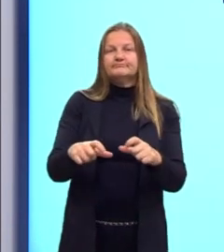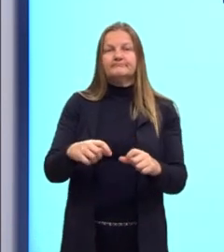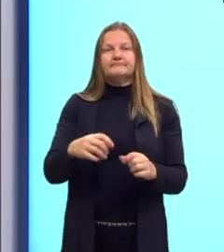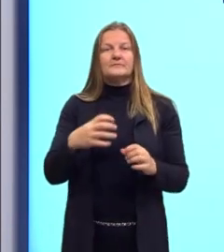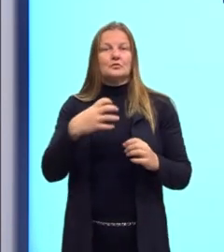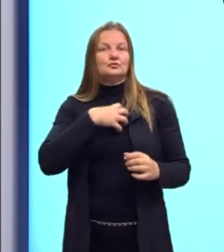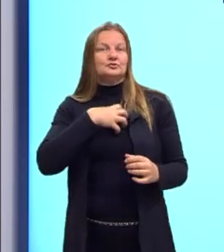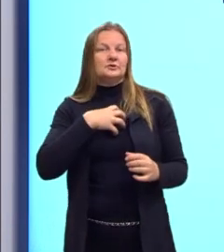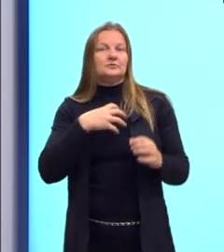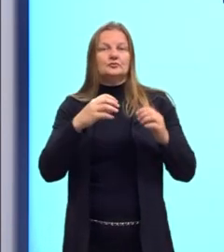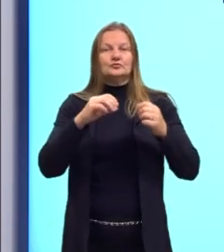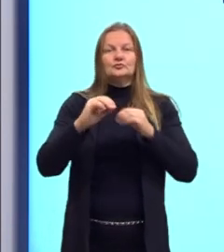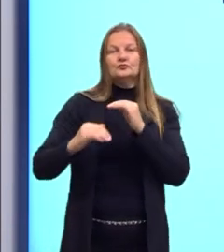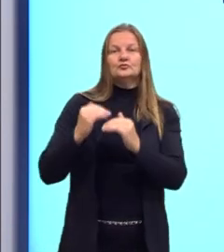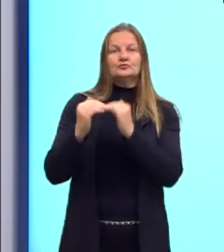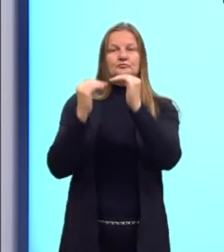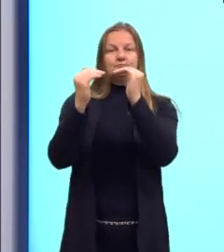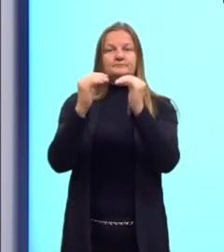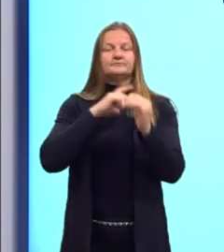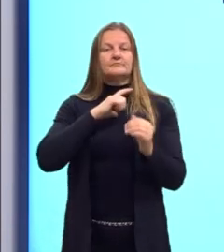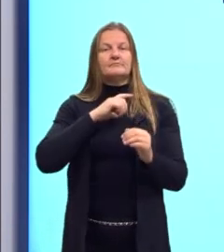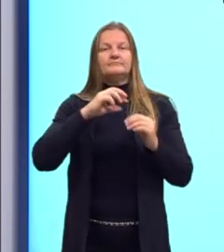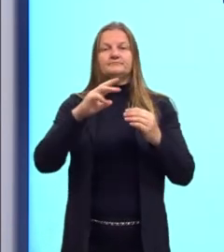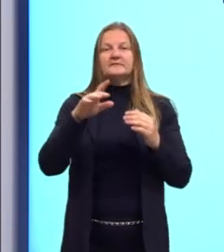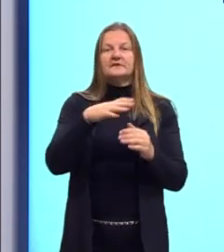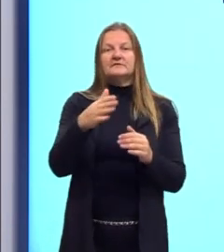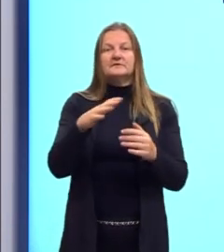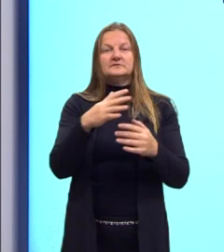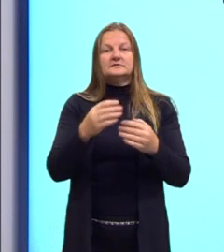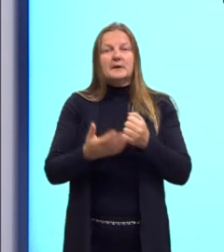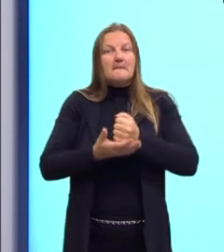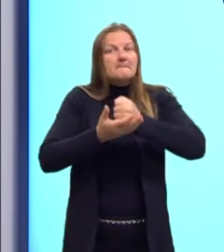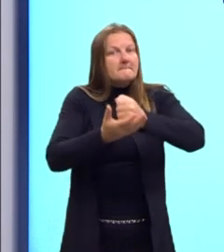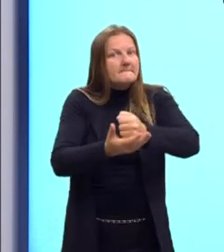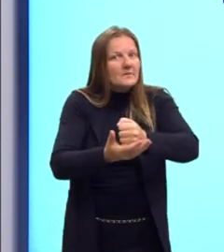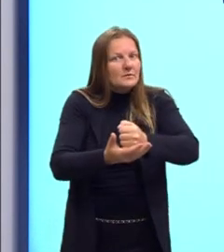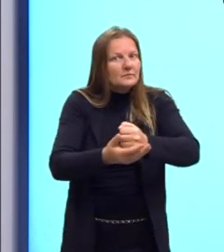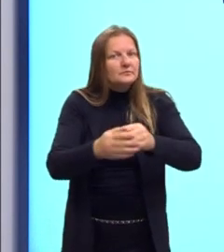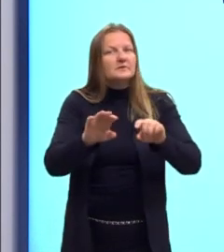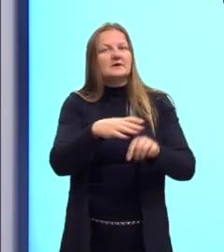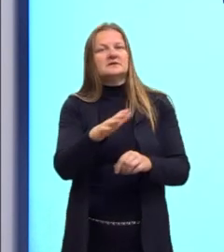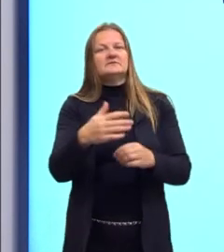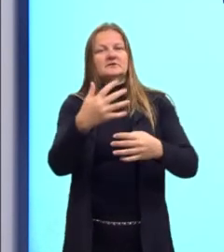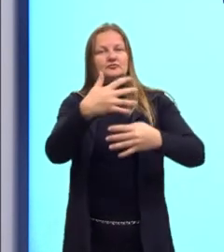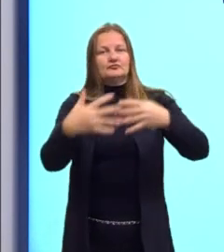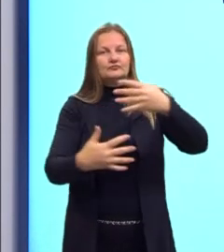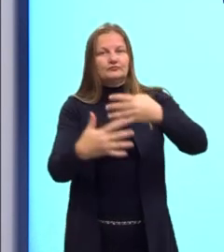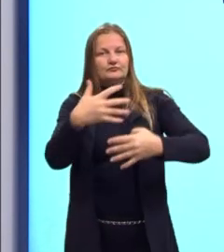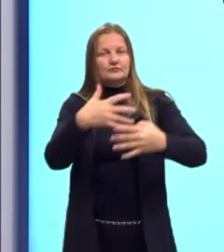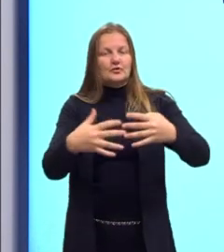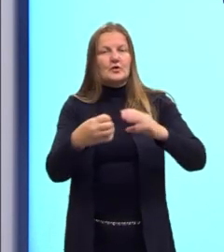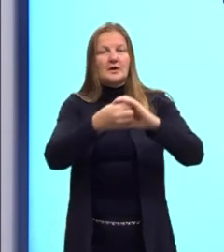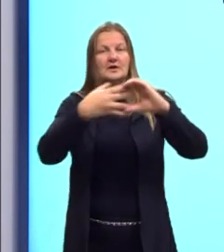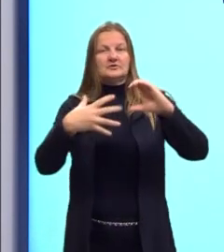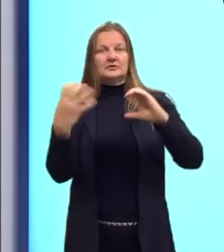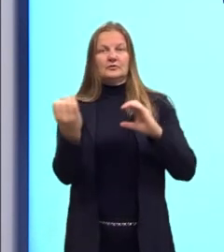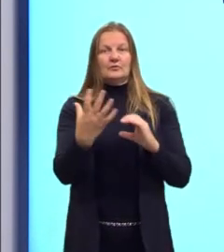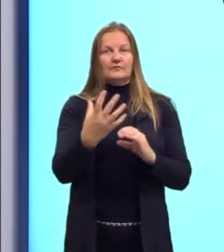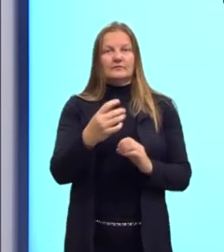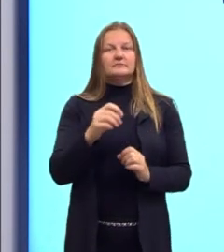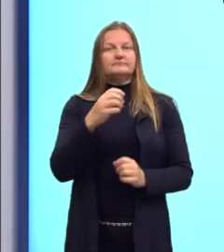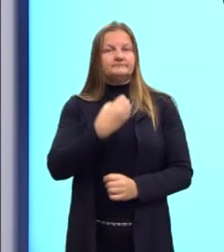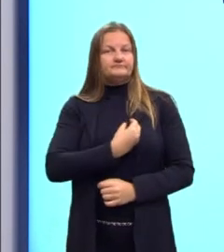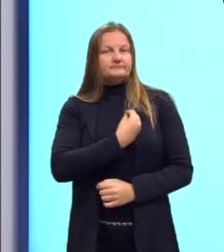evolução, ela vai ou beneficiar, essa mutação, essa nova característica, ela vai ou